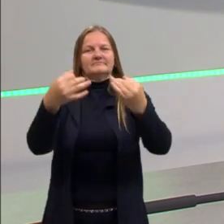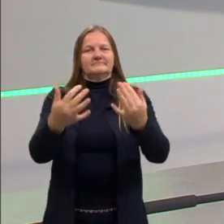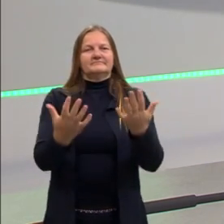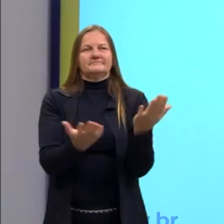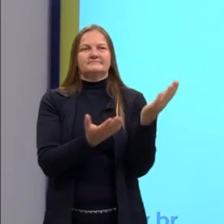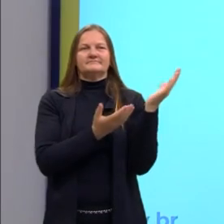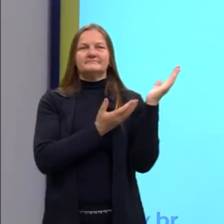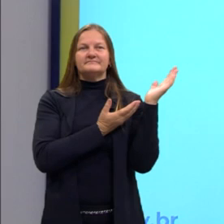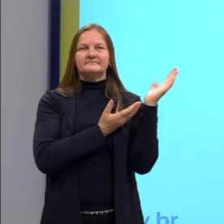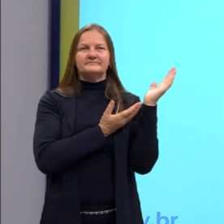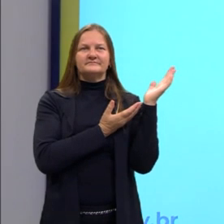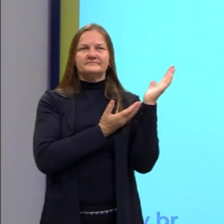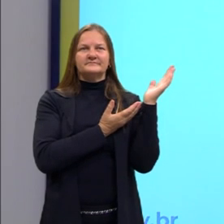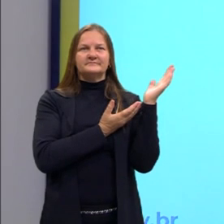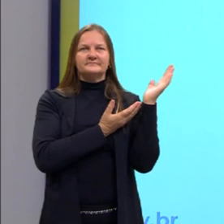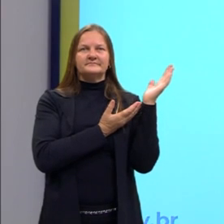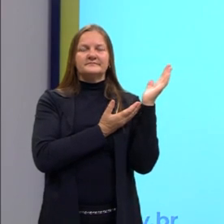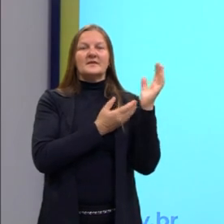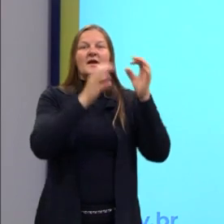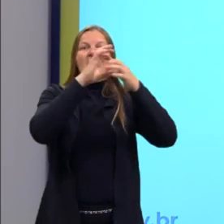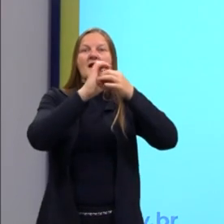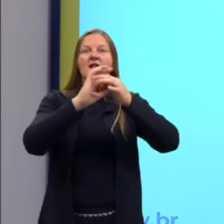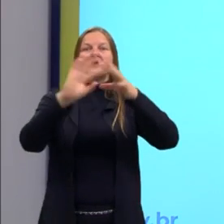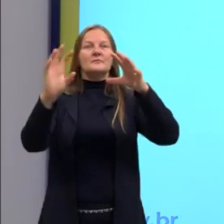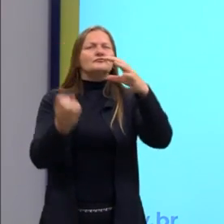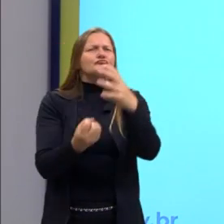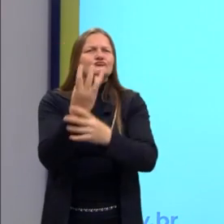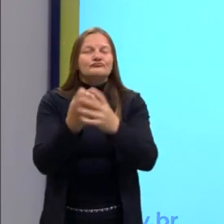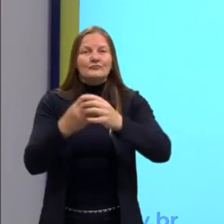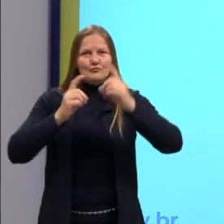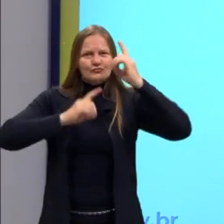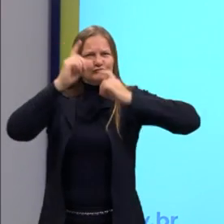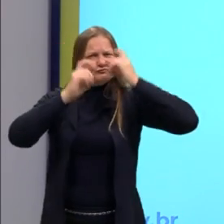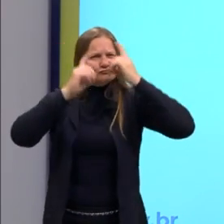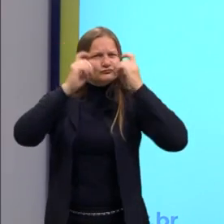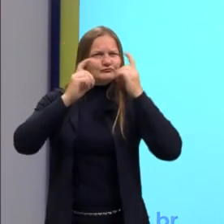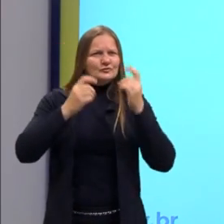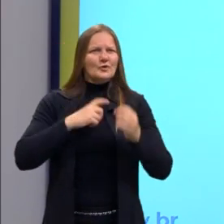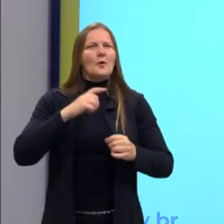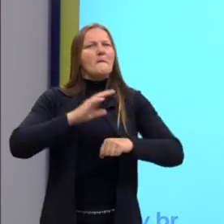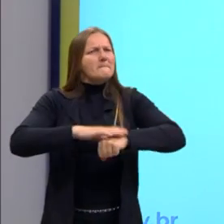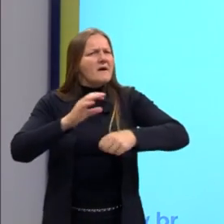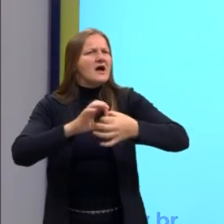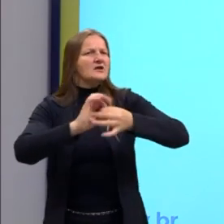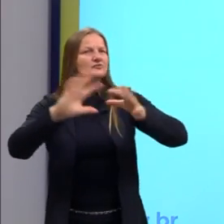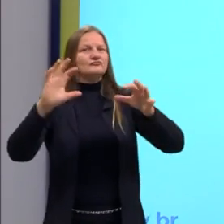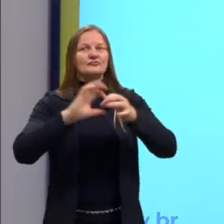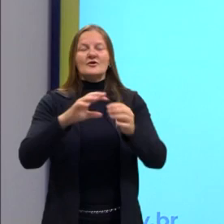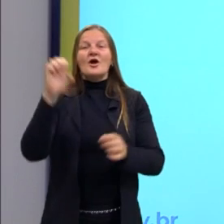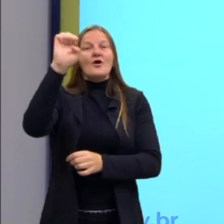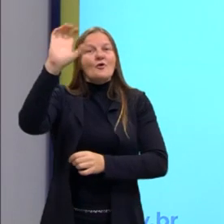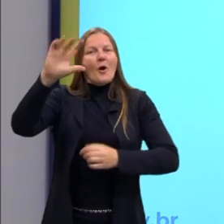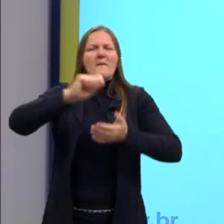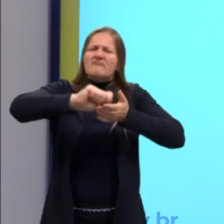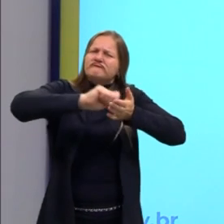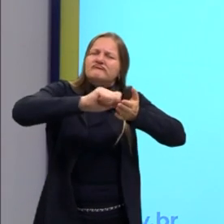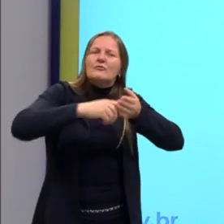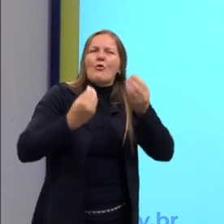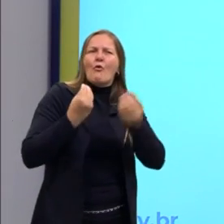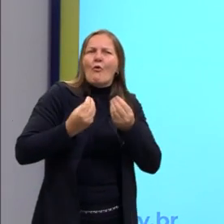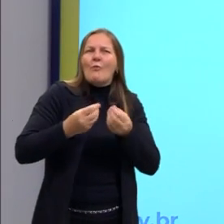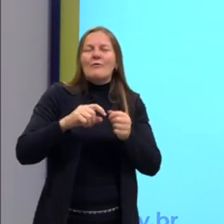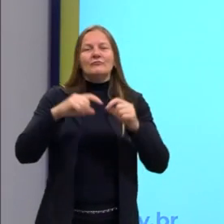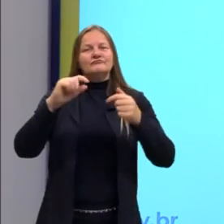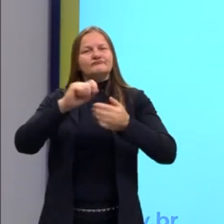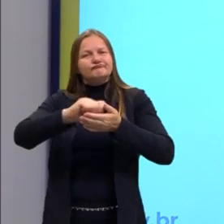E o que eles queriam no fundo? A liberdade de criação e de expressão. Queriam mais liberdade desse jeito europeu de escrever. Aquele jeito